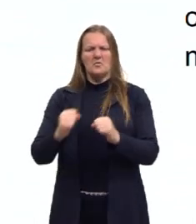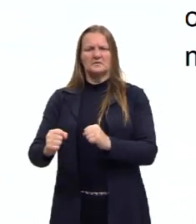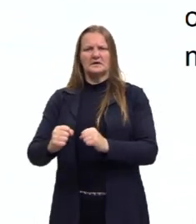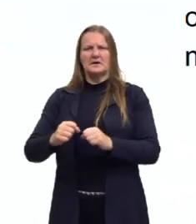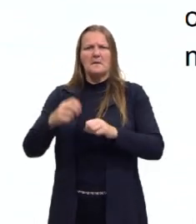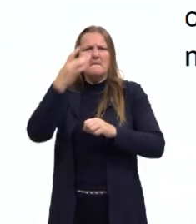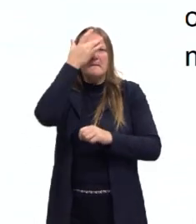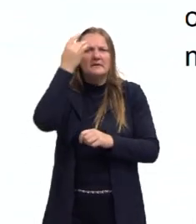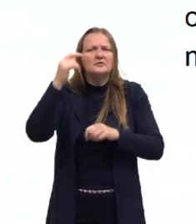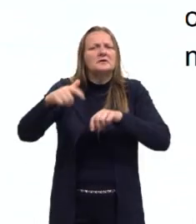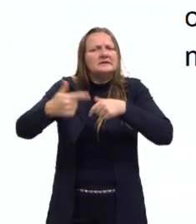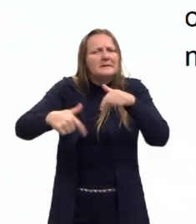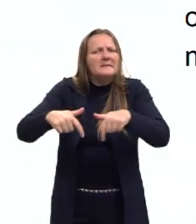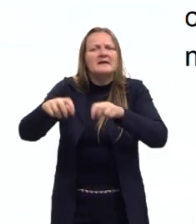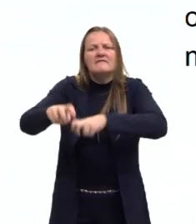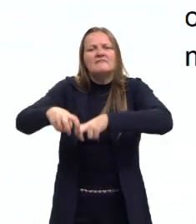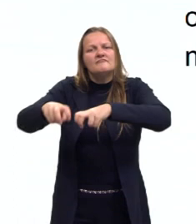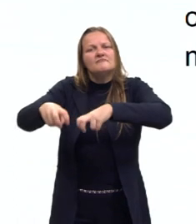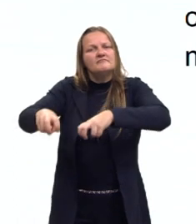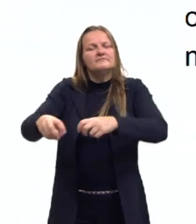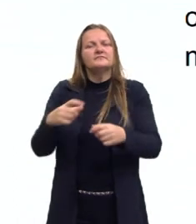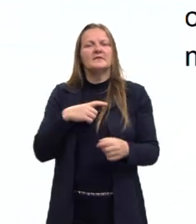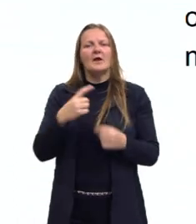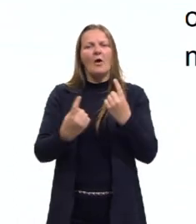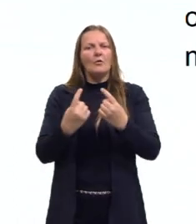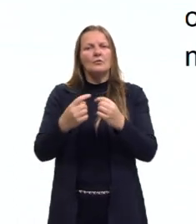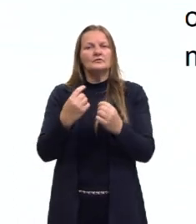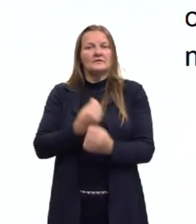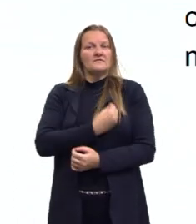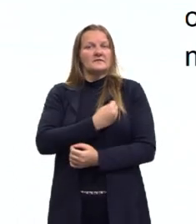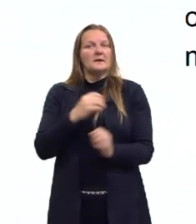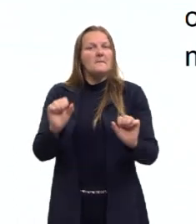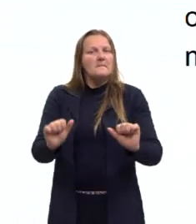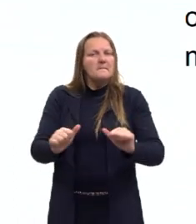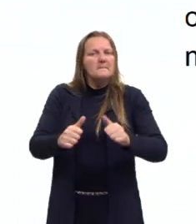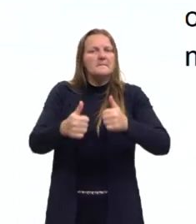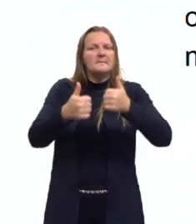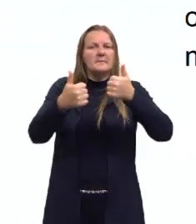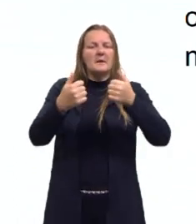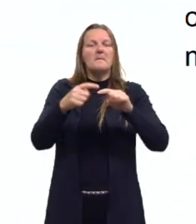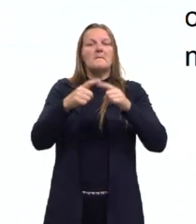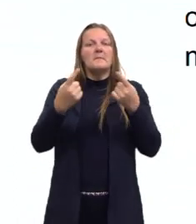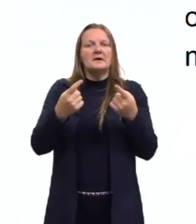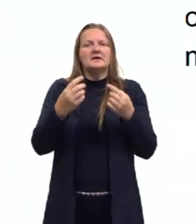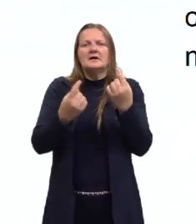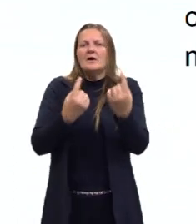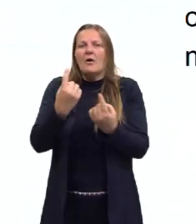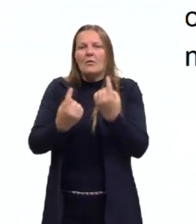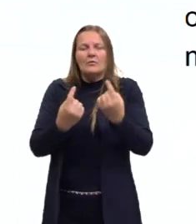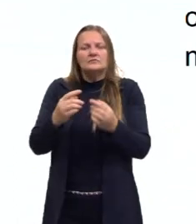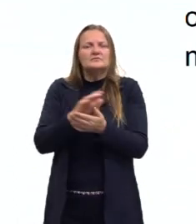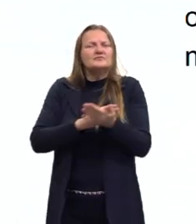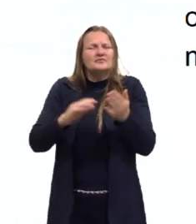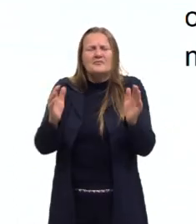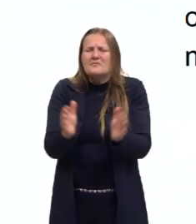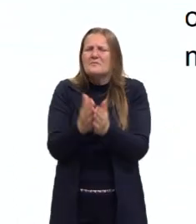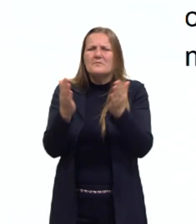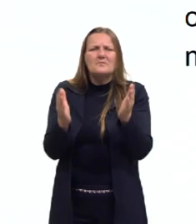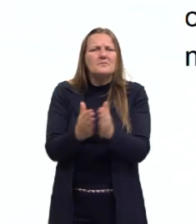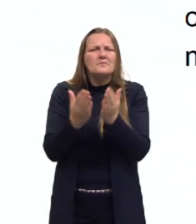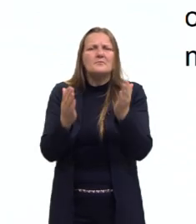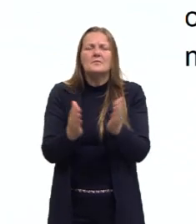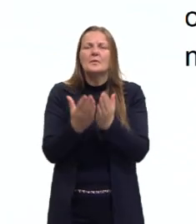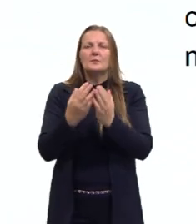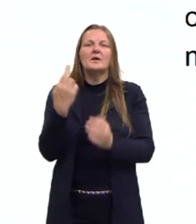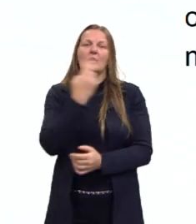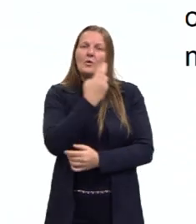camponeses. Alguns camponeses conseguiram ter uma vida melhor, mais digna, mas grande parte ficou muito empobrecido. Então,